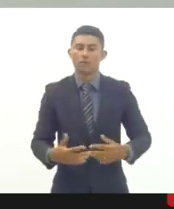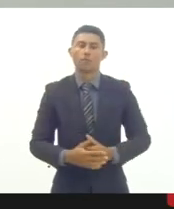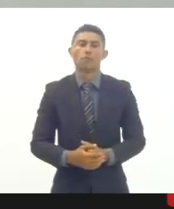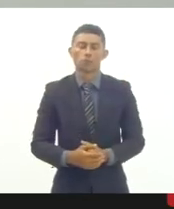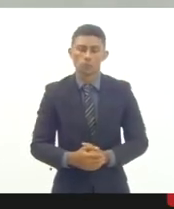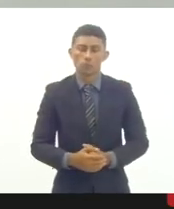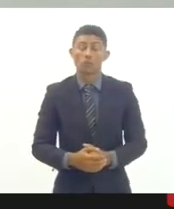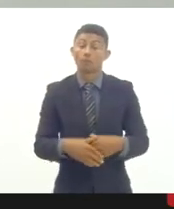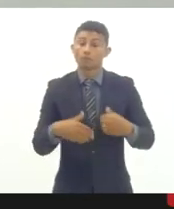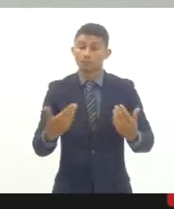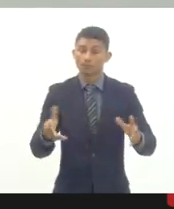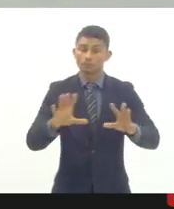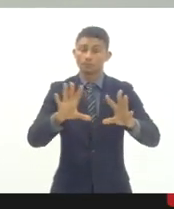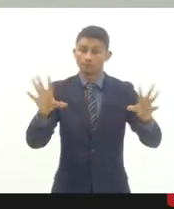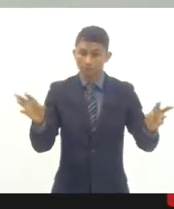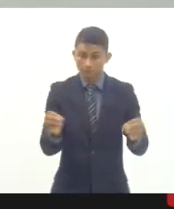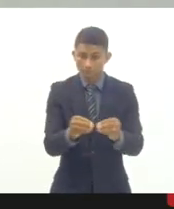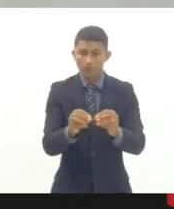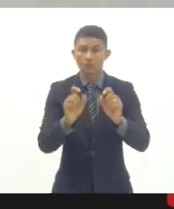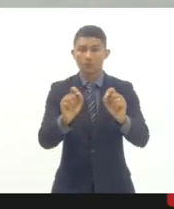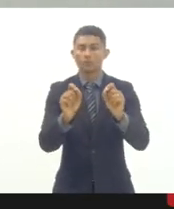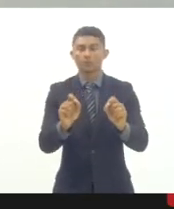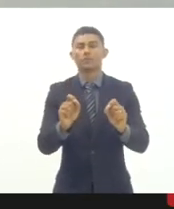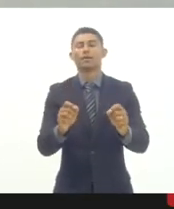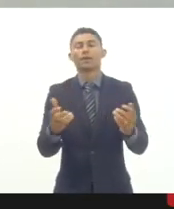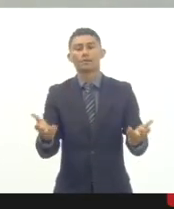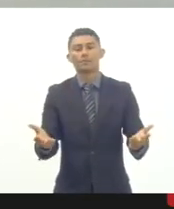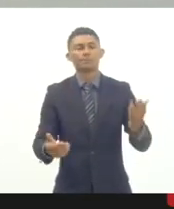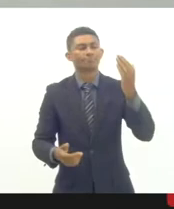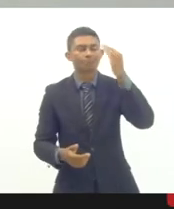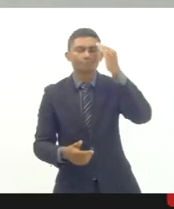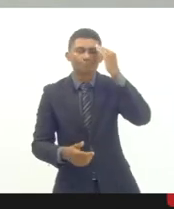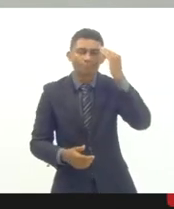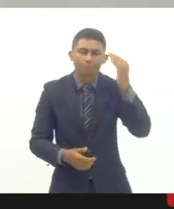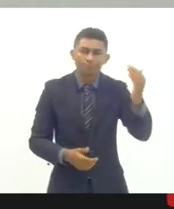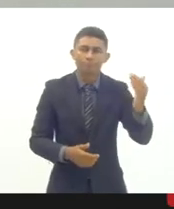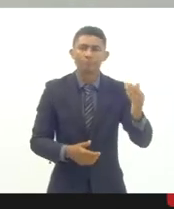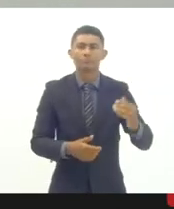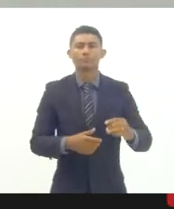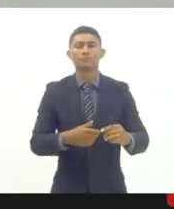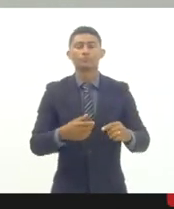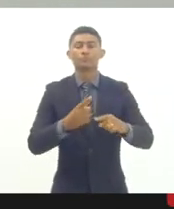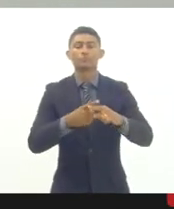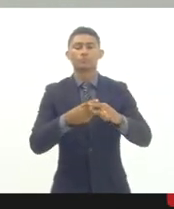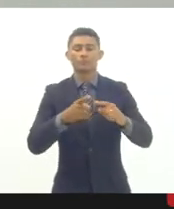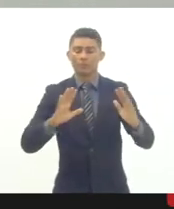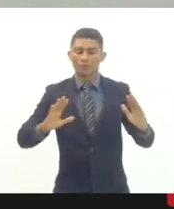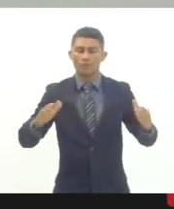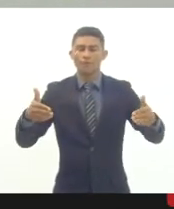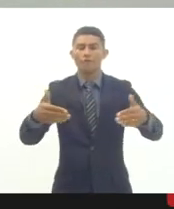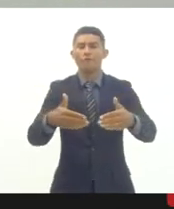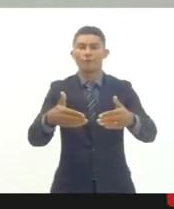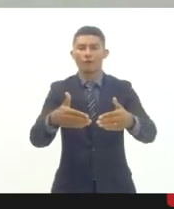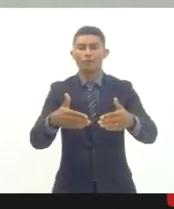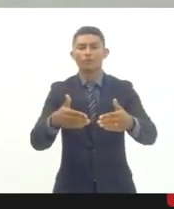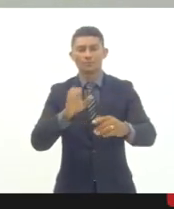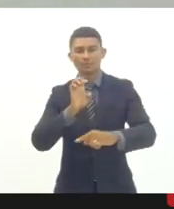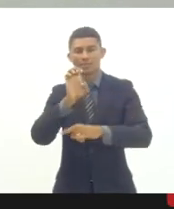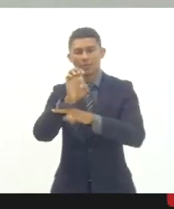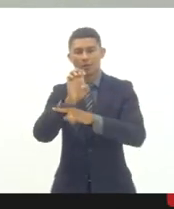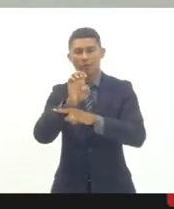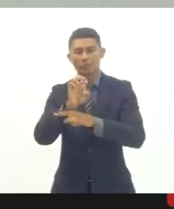finalizar agradecendo a possibilidade do Fórum Estadual de Educação se